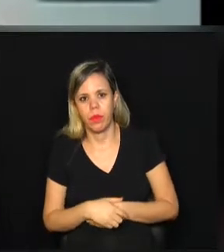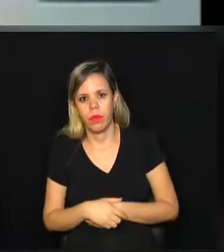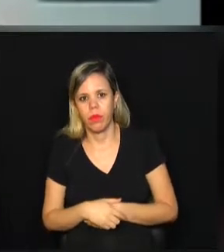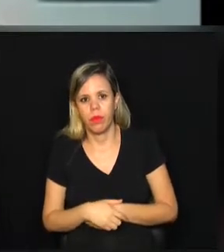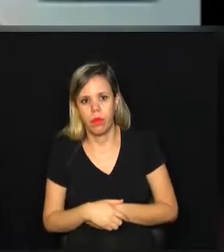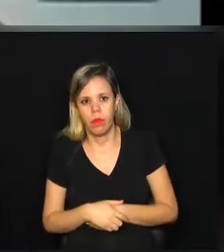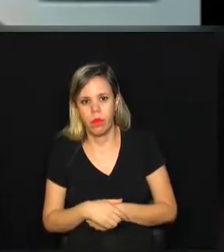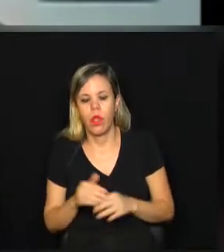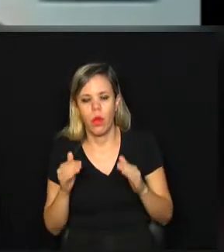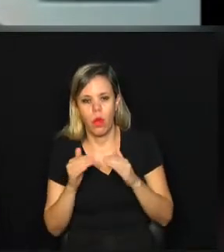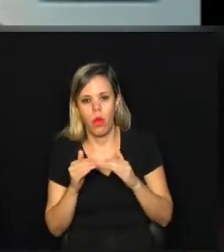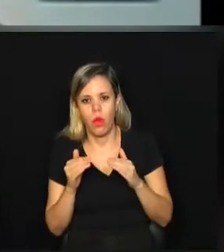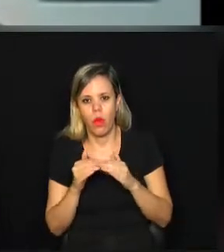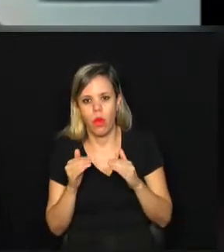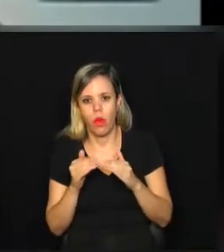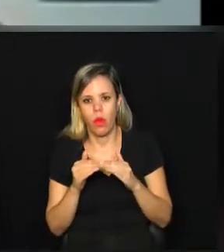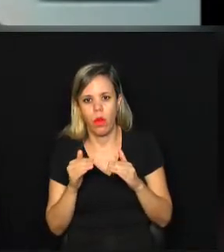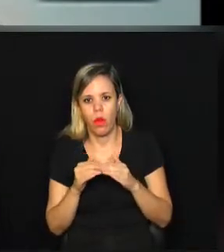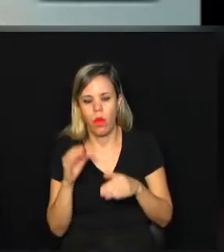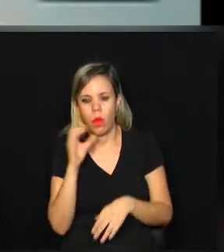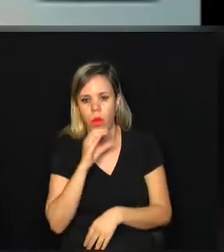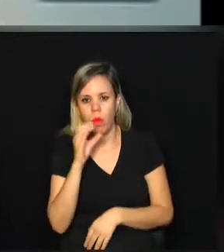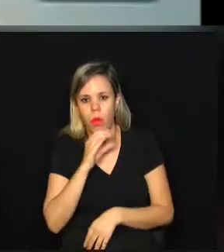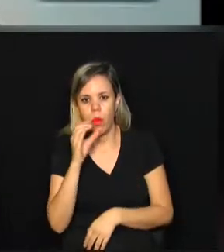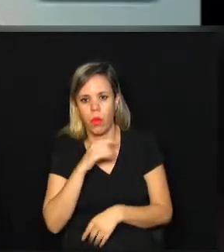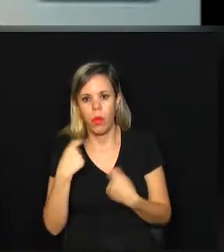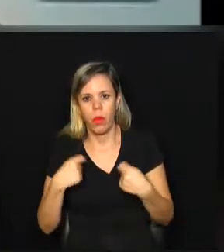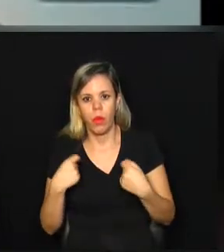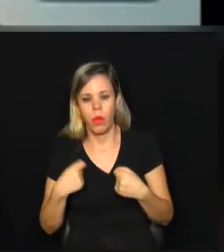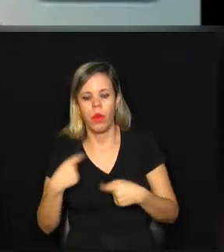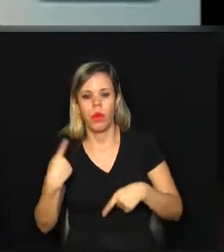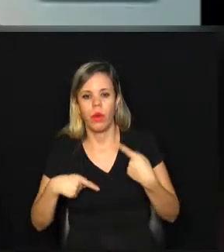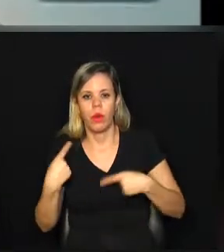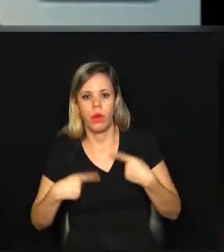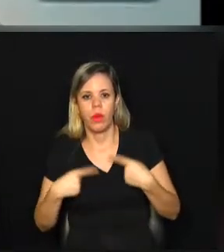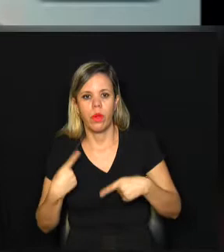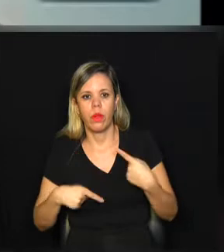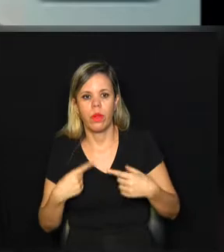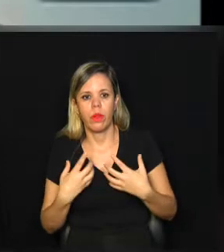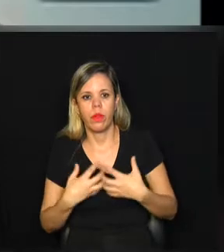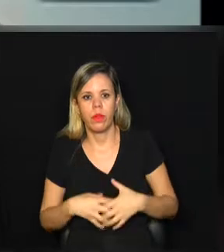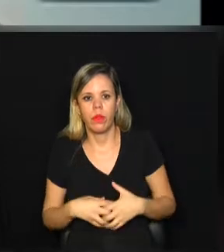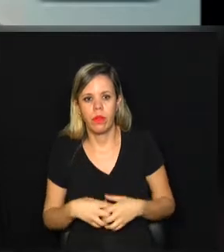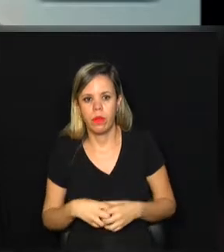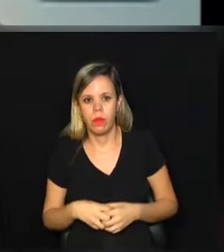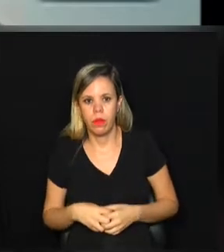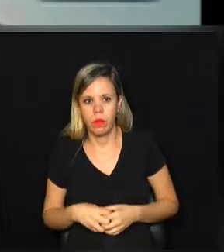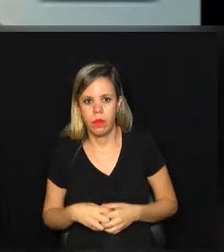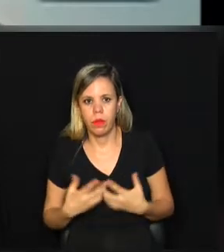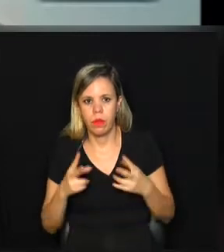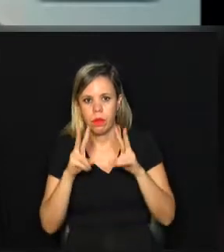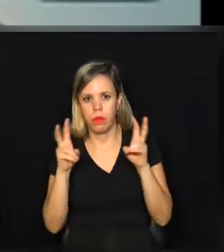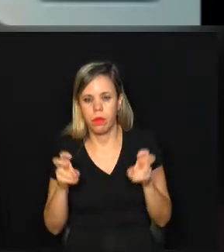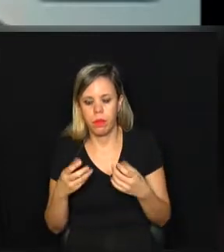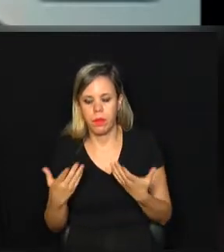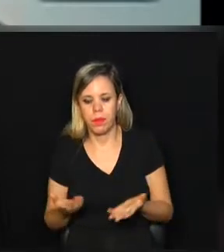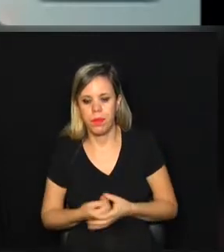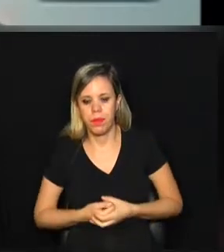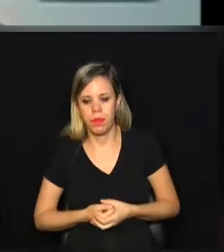concordo com a urgência e necessidade de discutir esse assunto